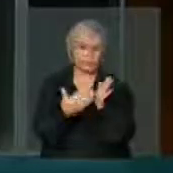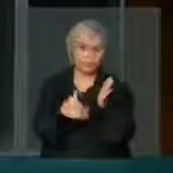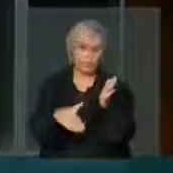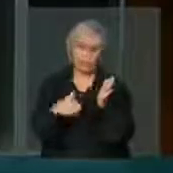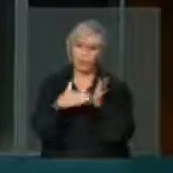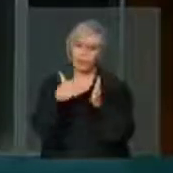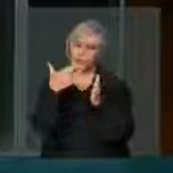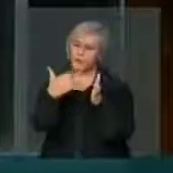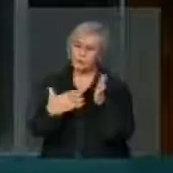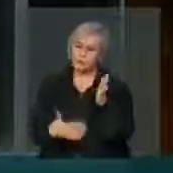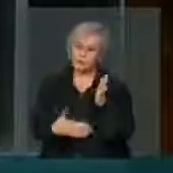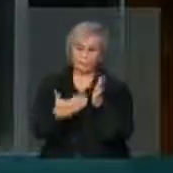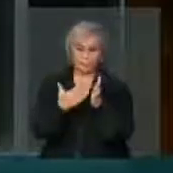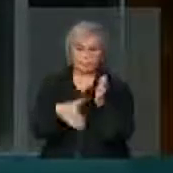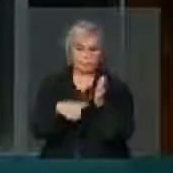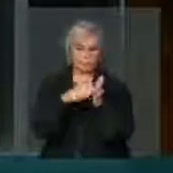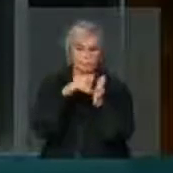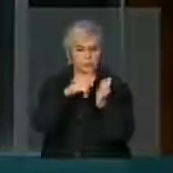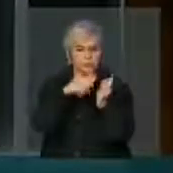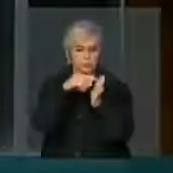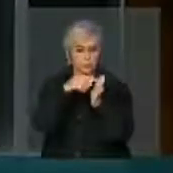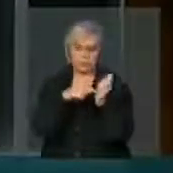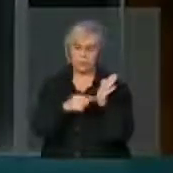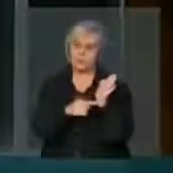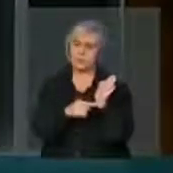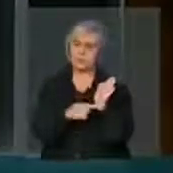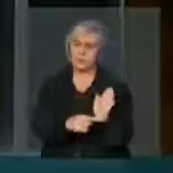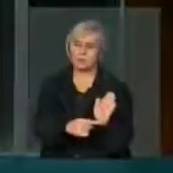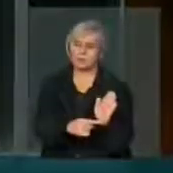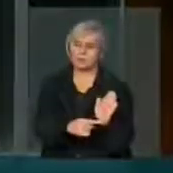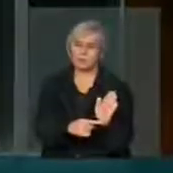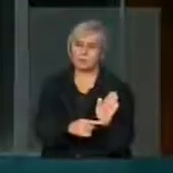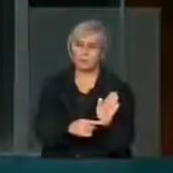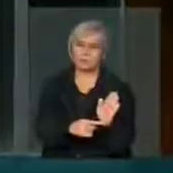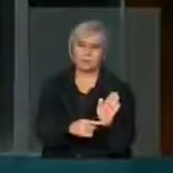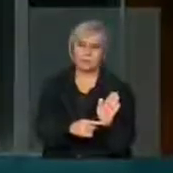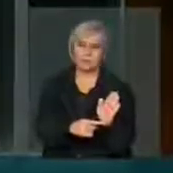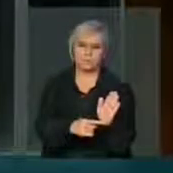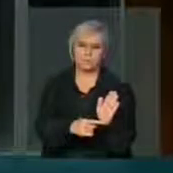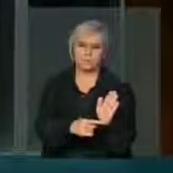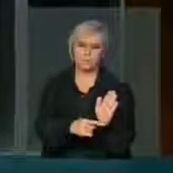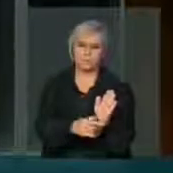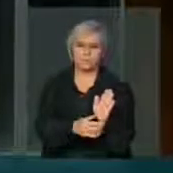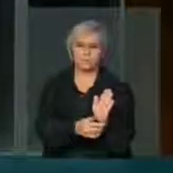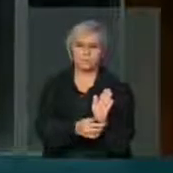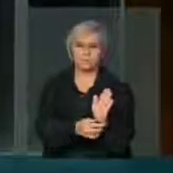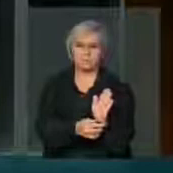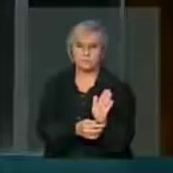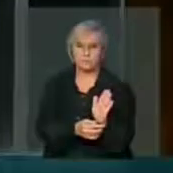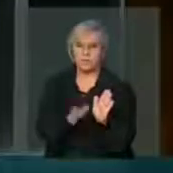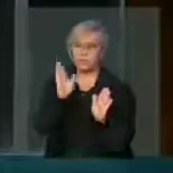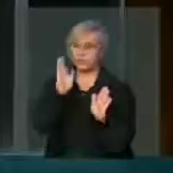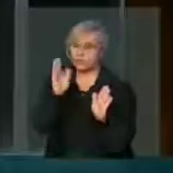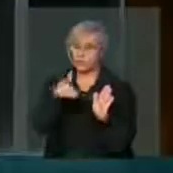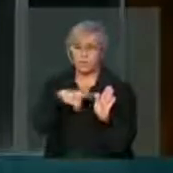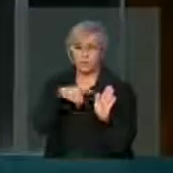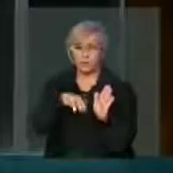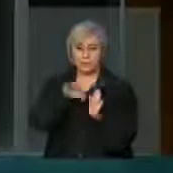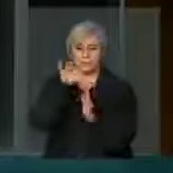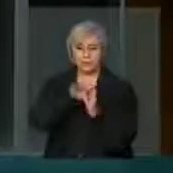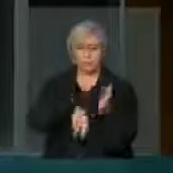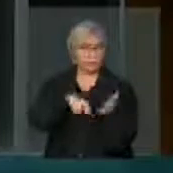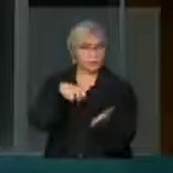trazer consigo explosivos, gases tóxicos, etc., depredar, saquear, etc., já estão previstos no Código